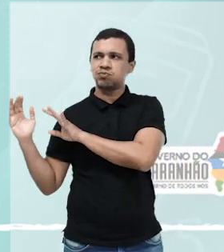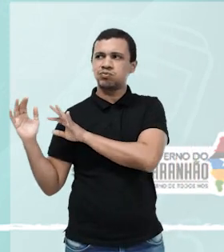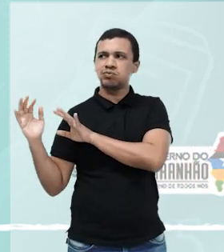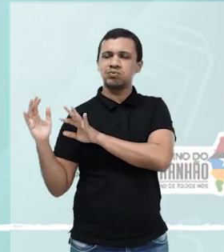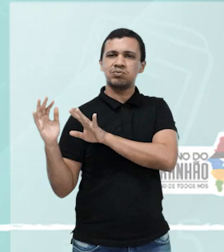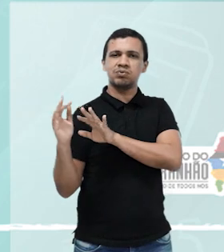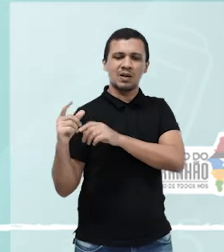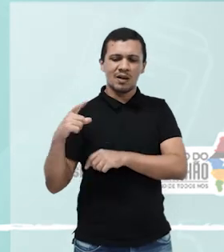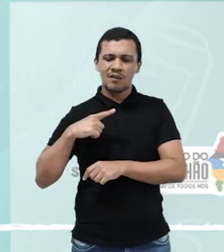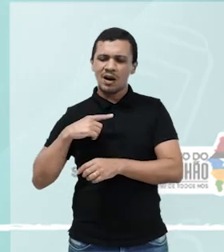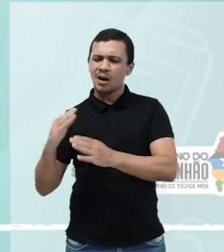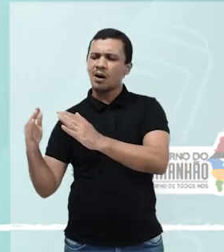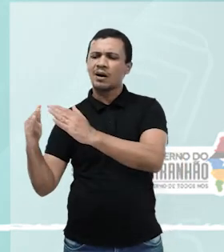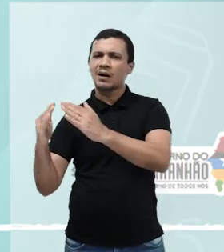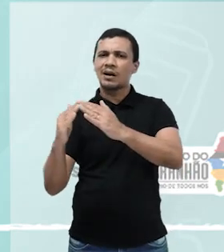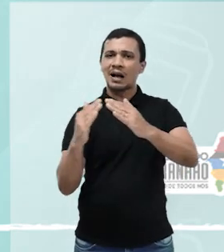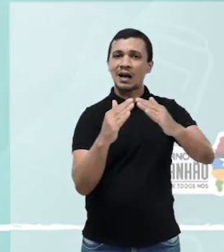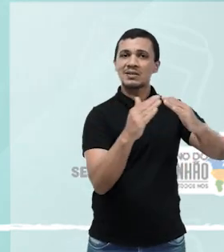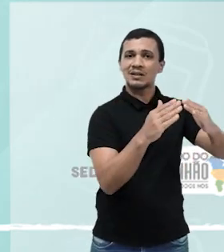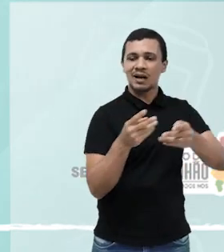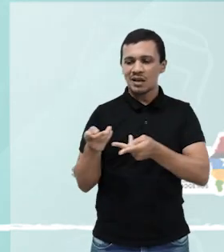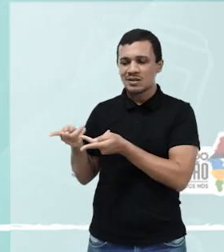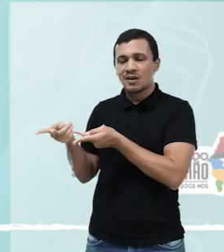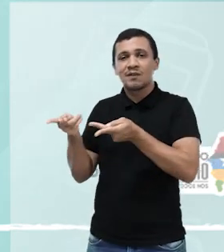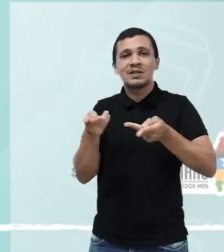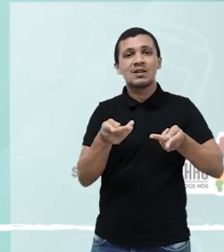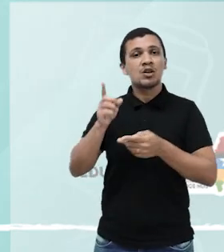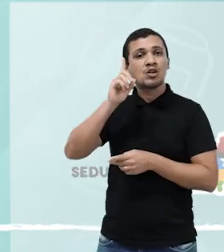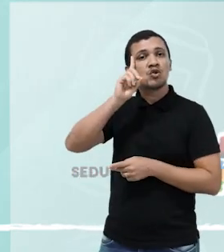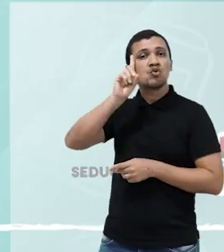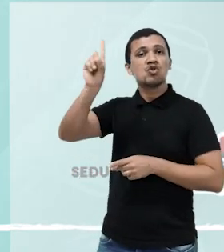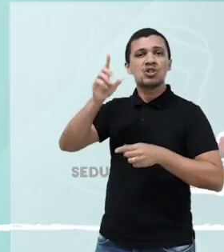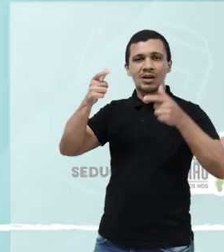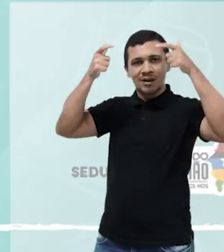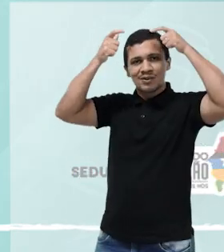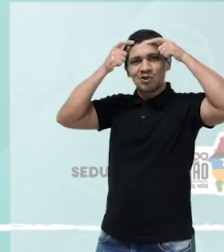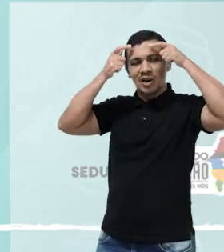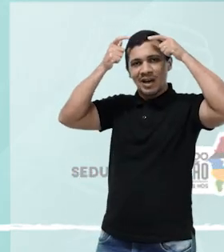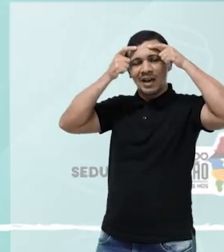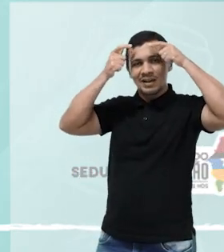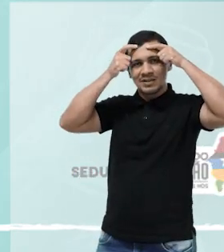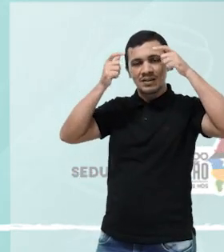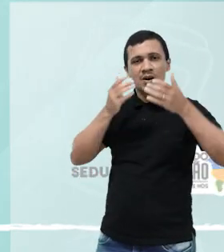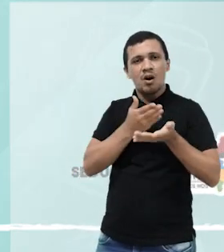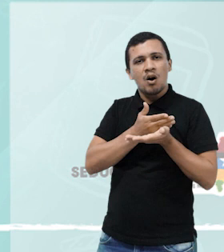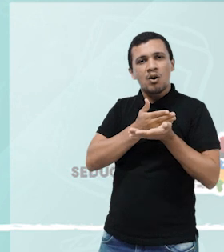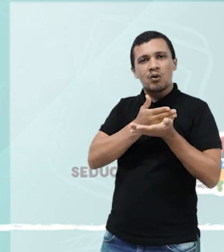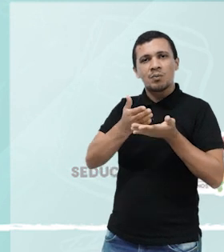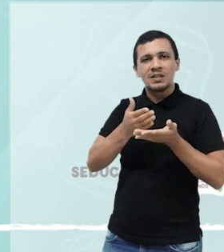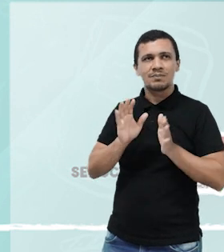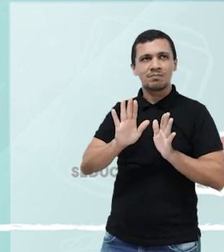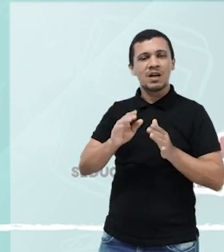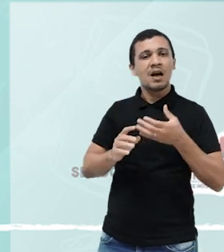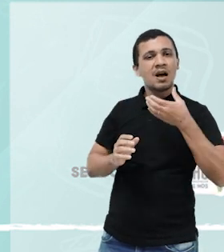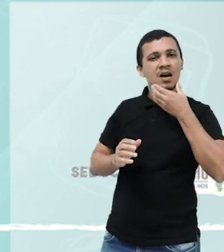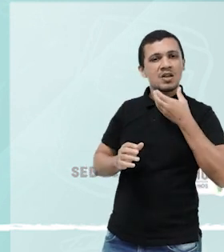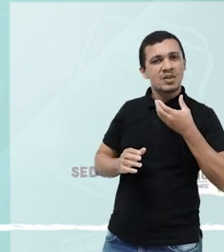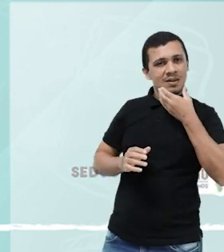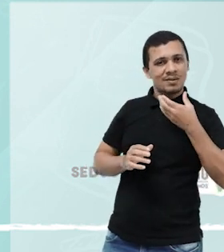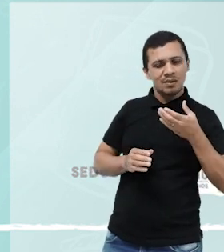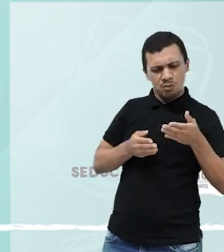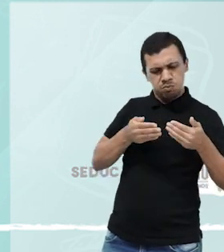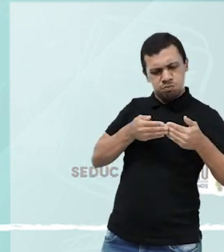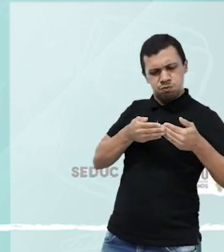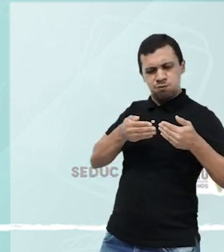vai-se de casa em casa nos Dias de Rei, que vão depois do Natal. Então, a festa de reis é muito exageradamente